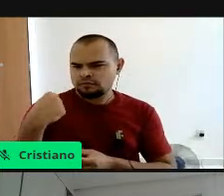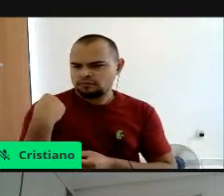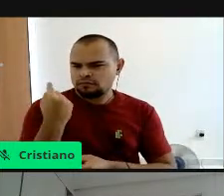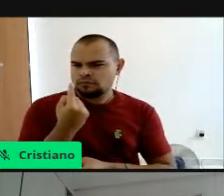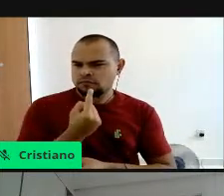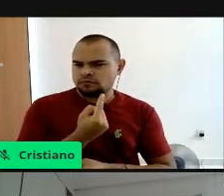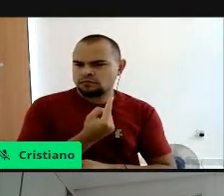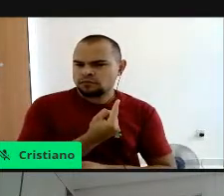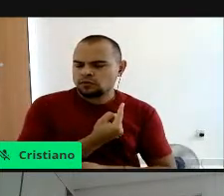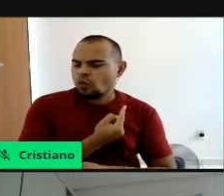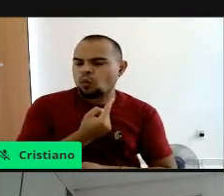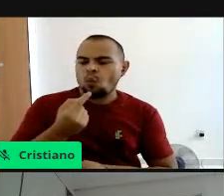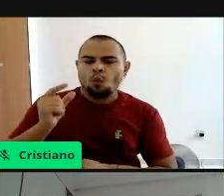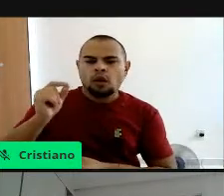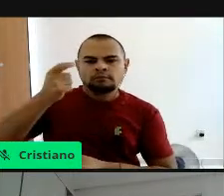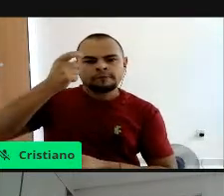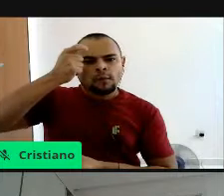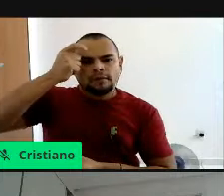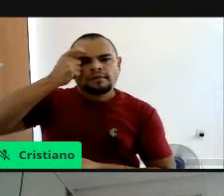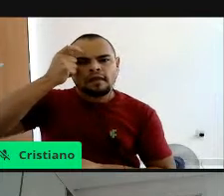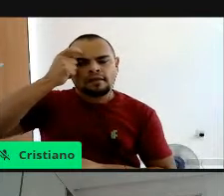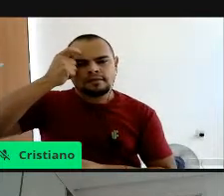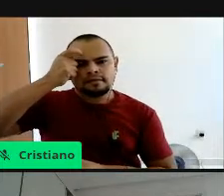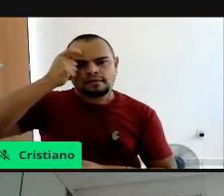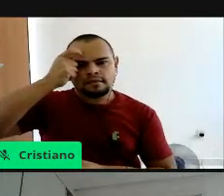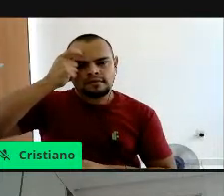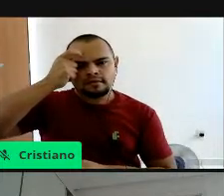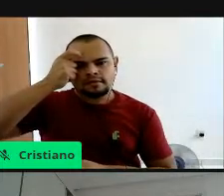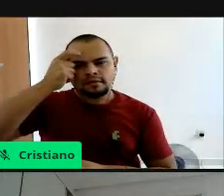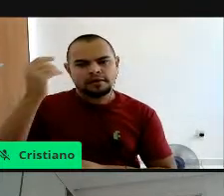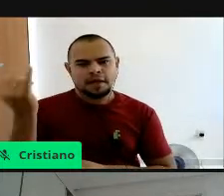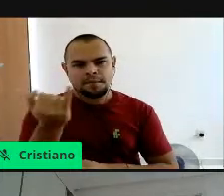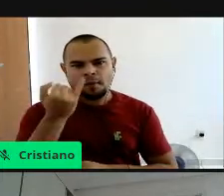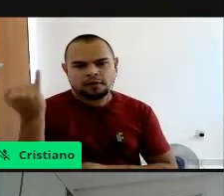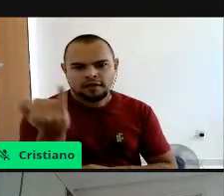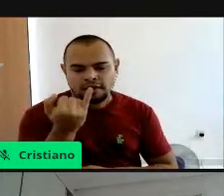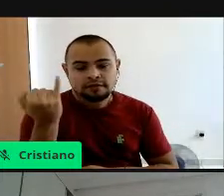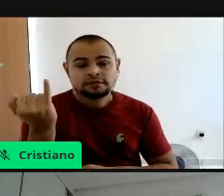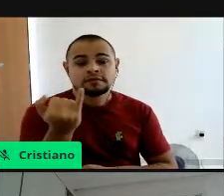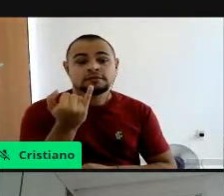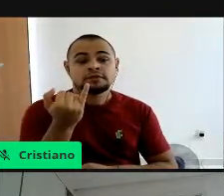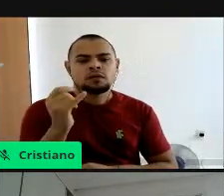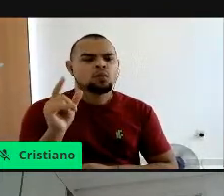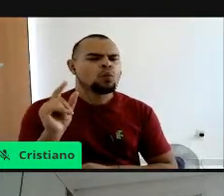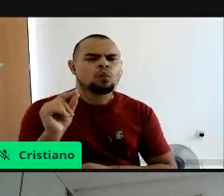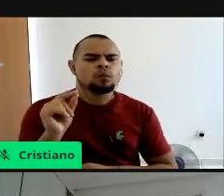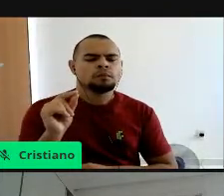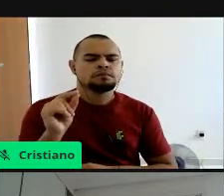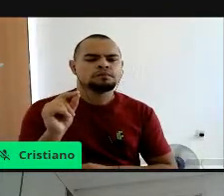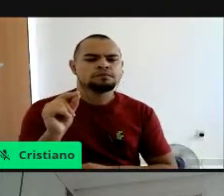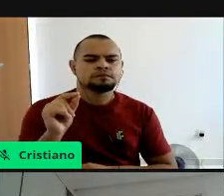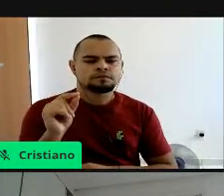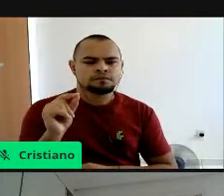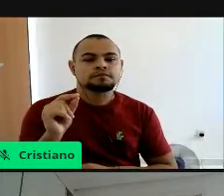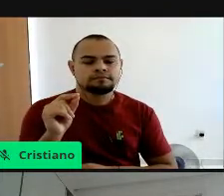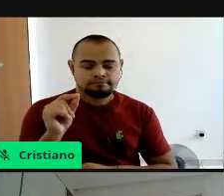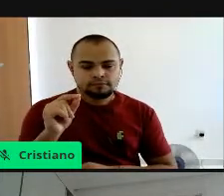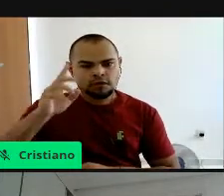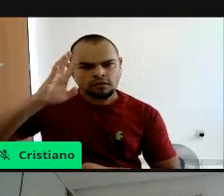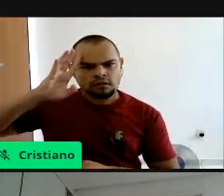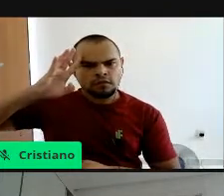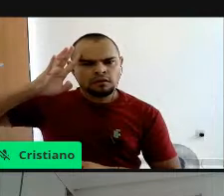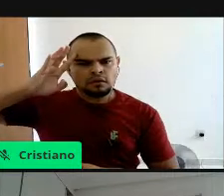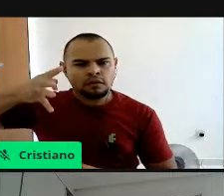essa geração, né, Então, a gente consegue, né, tratar, solucionar,